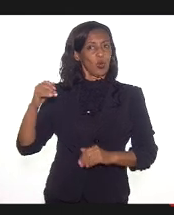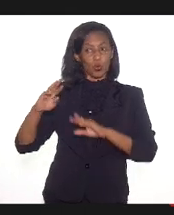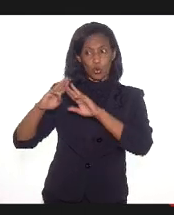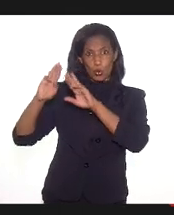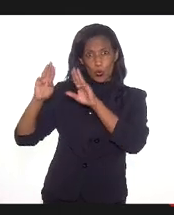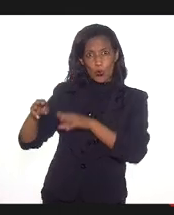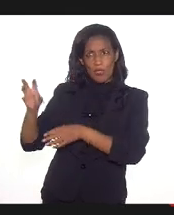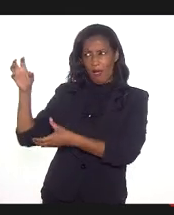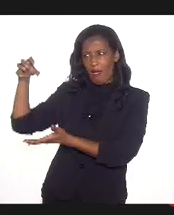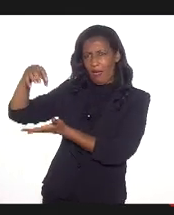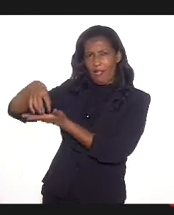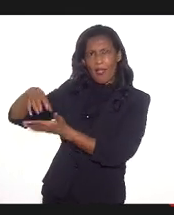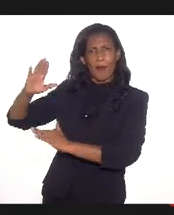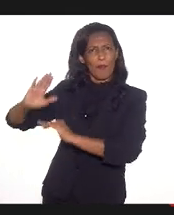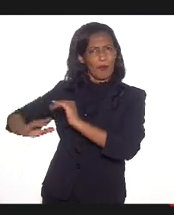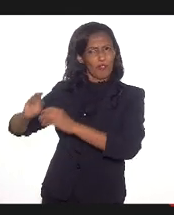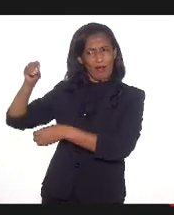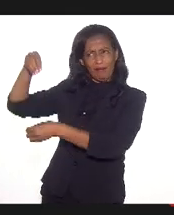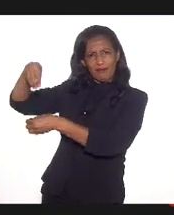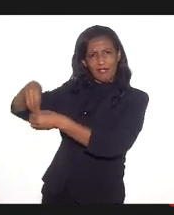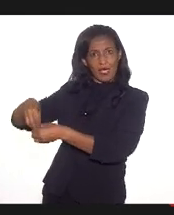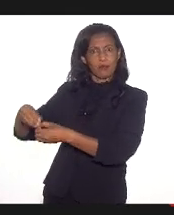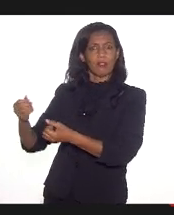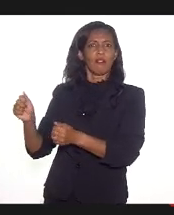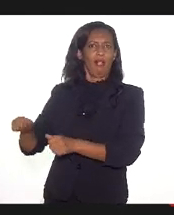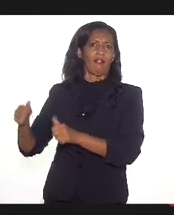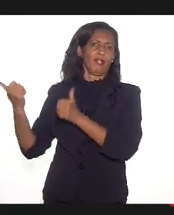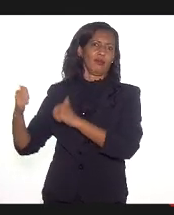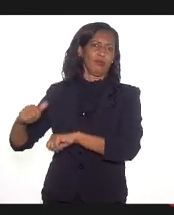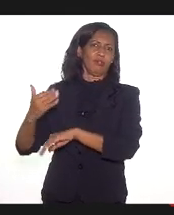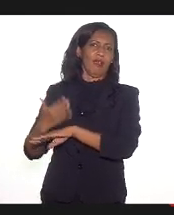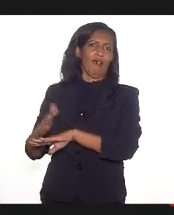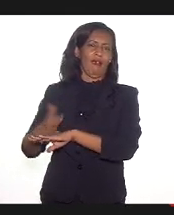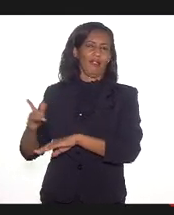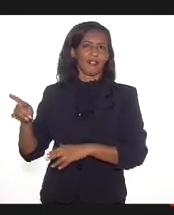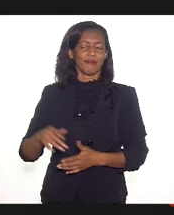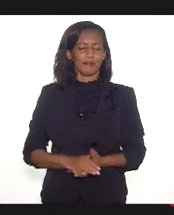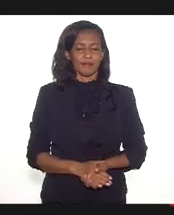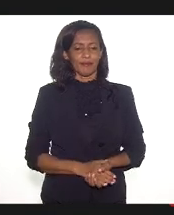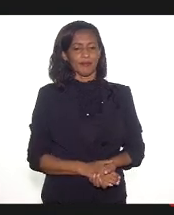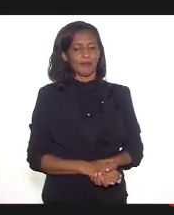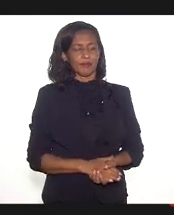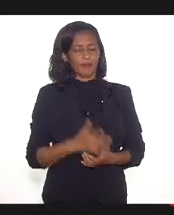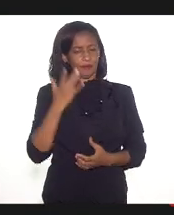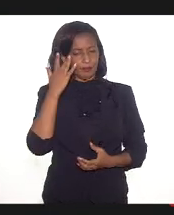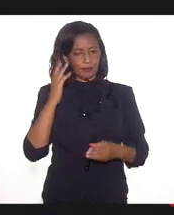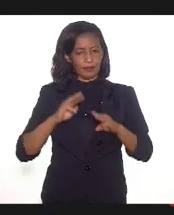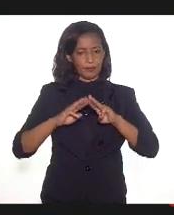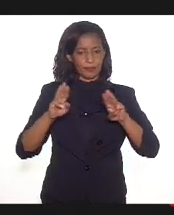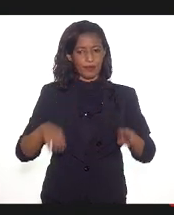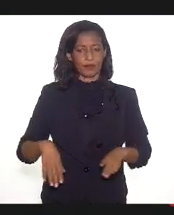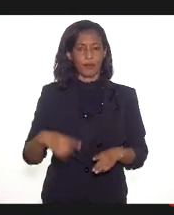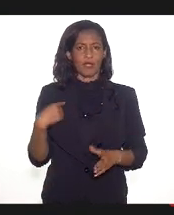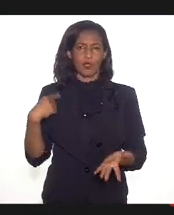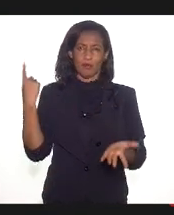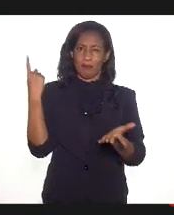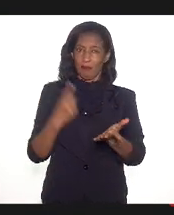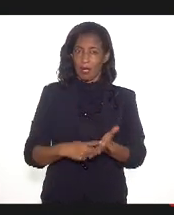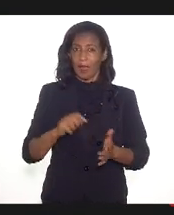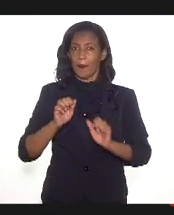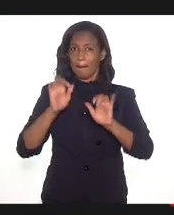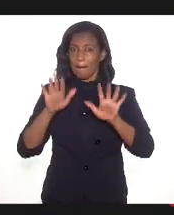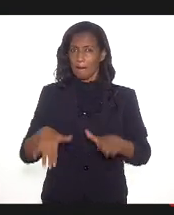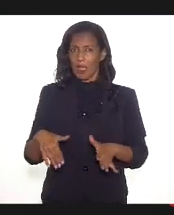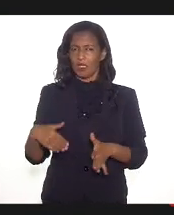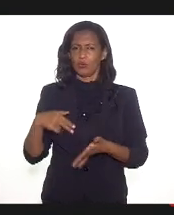museus, dos seus profissionais através dessas atividades. Eu acho que os museus, eles marcaram muito bem